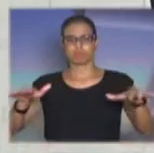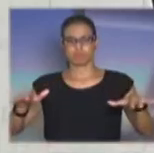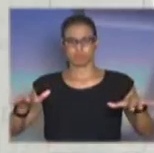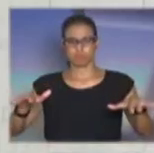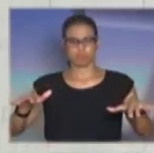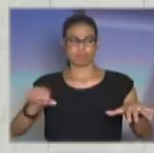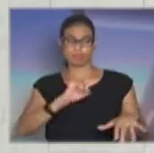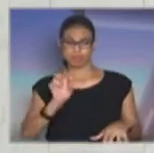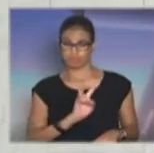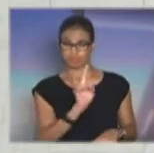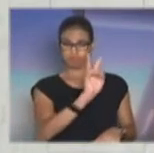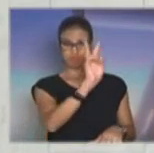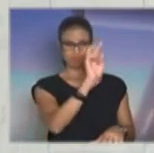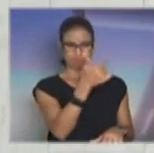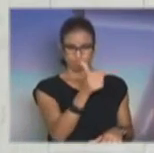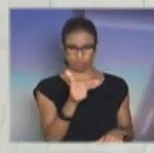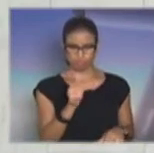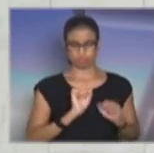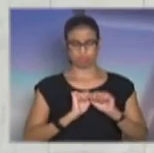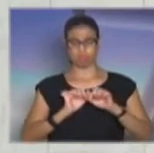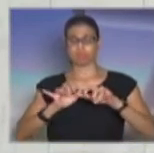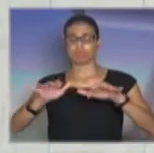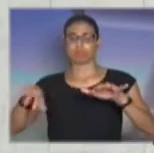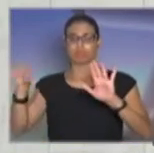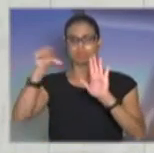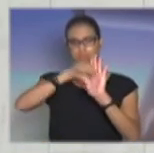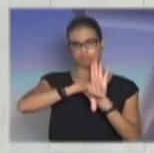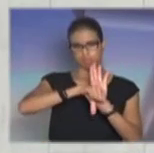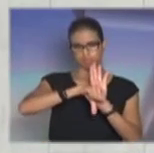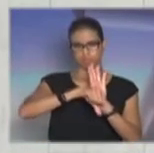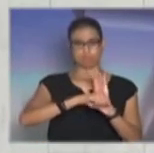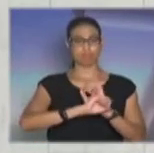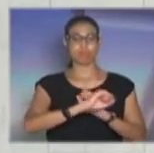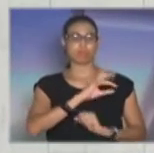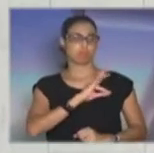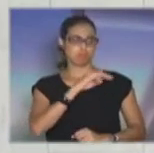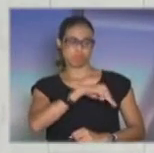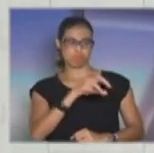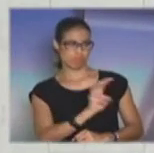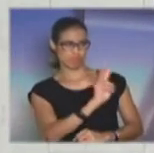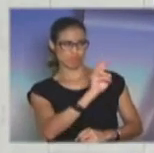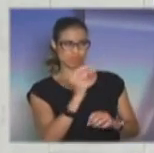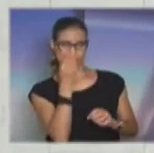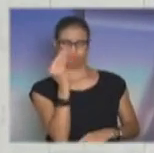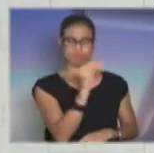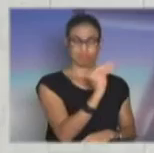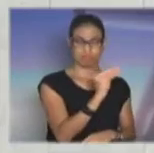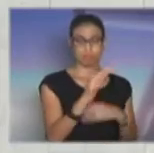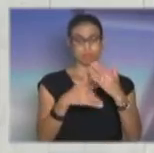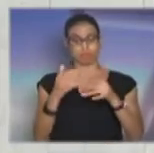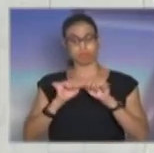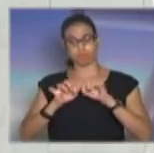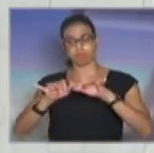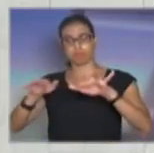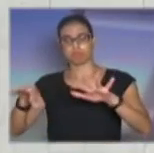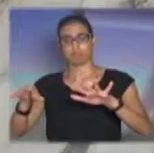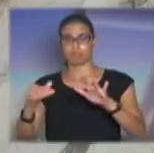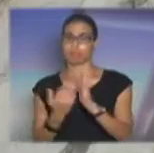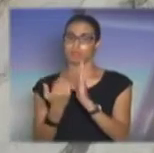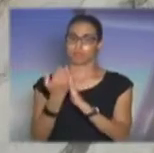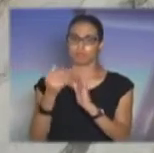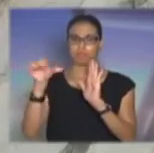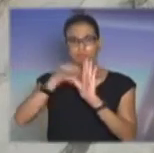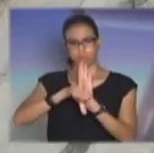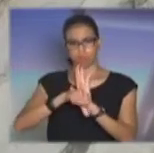de ser valorizada. É o crime. Quando a polícia não é valorizada, quem ganha é o crime. Quem perde? A população.